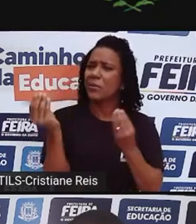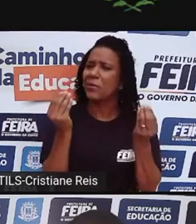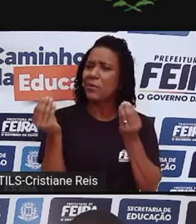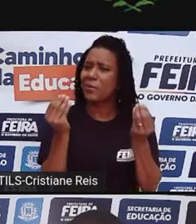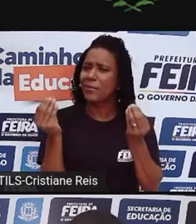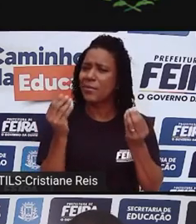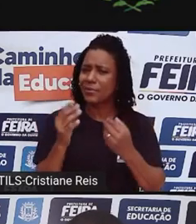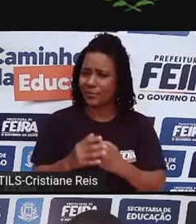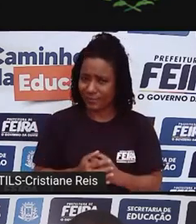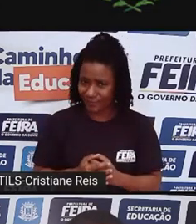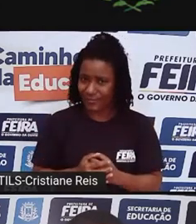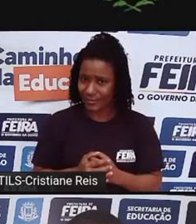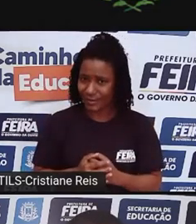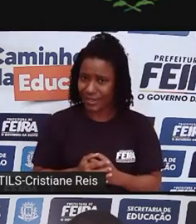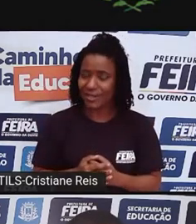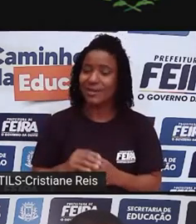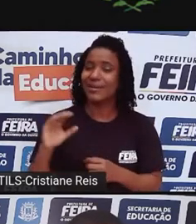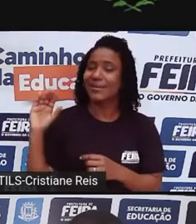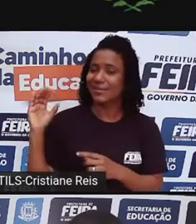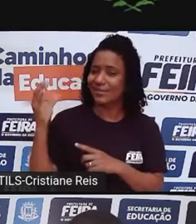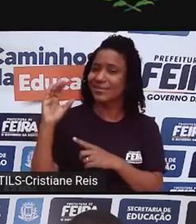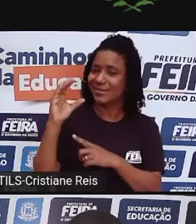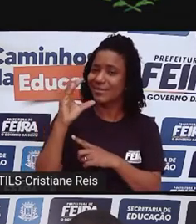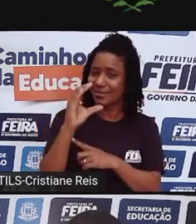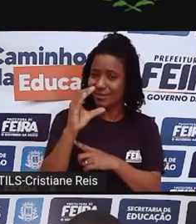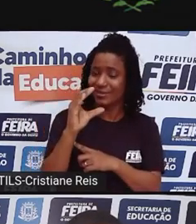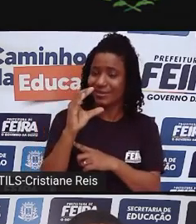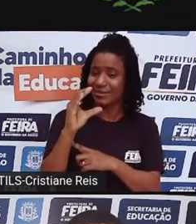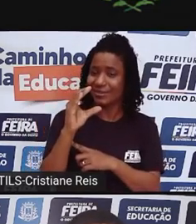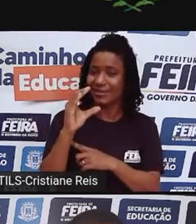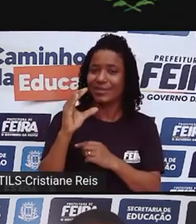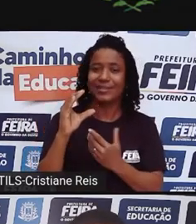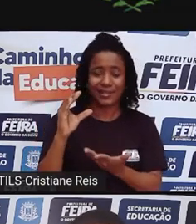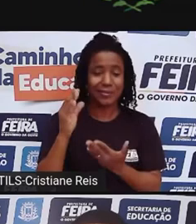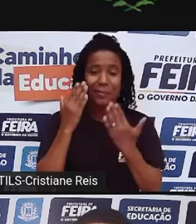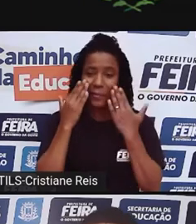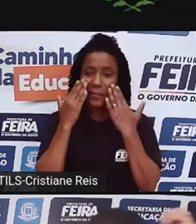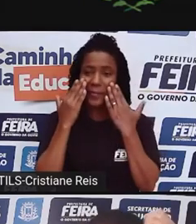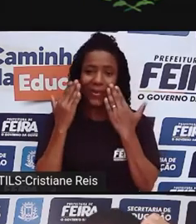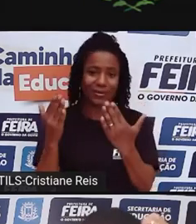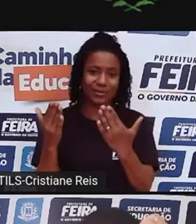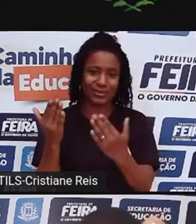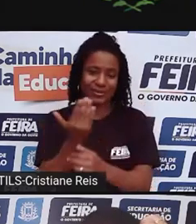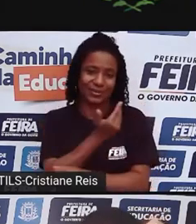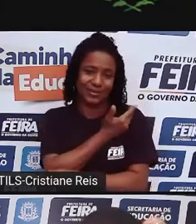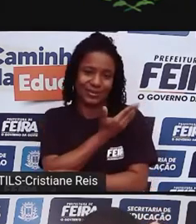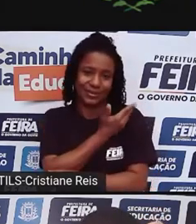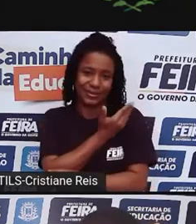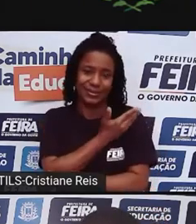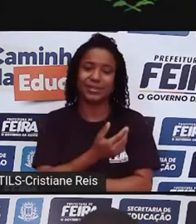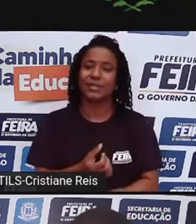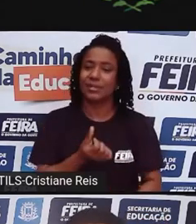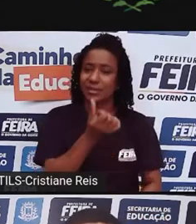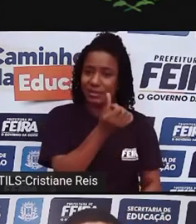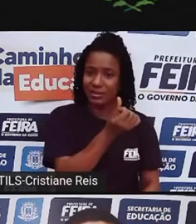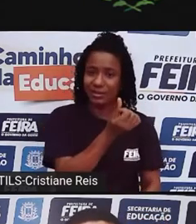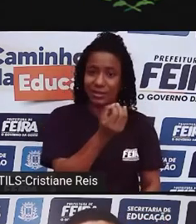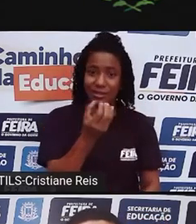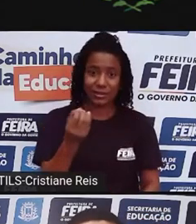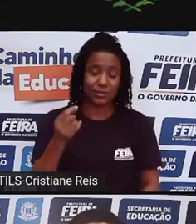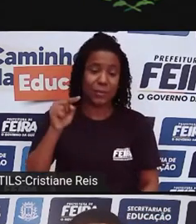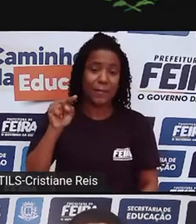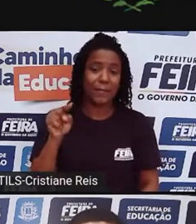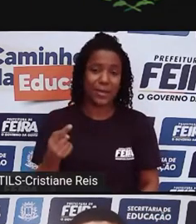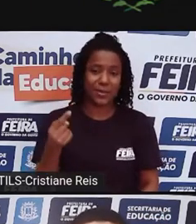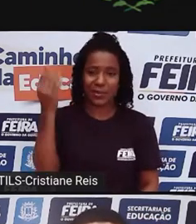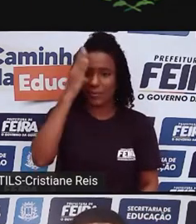utilizada para legitimar o racismo. Então, quando a gente pensa de 600 mil brasileiros que faleceram, a gente